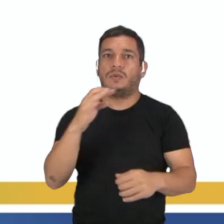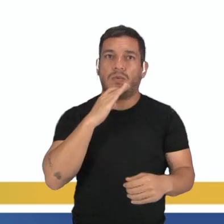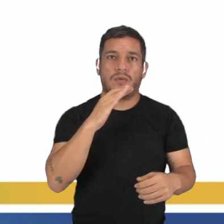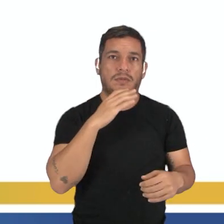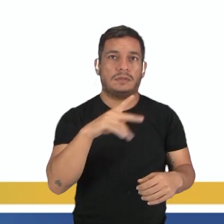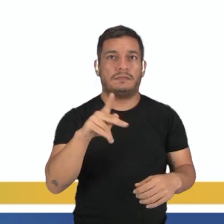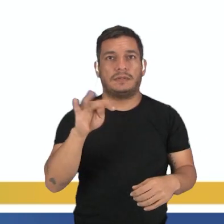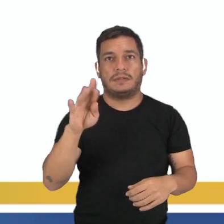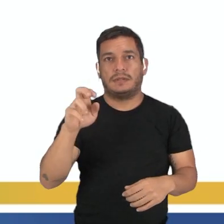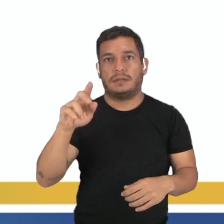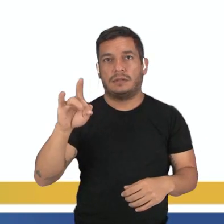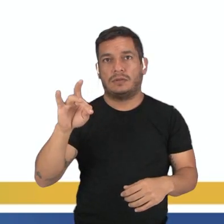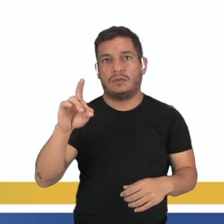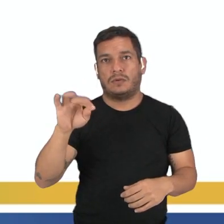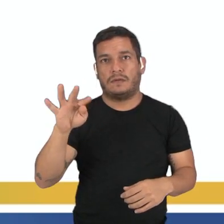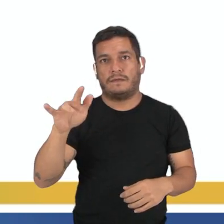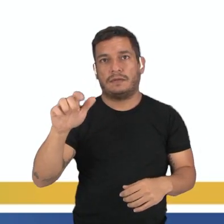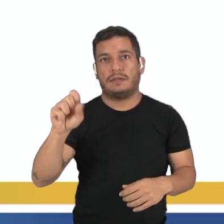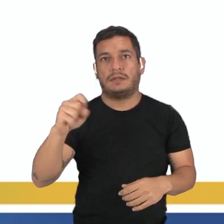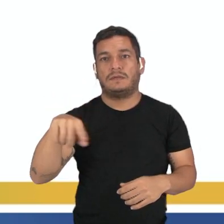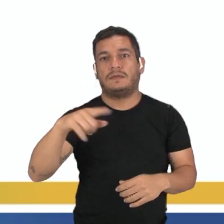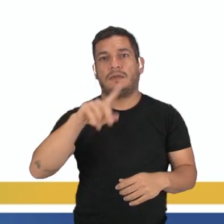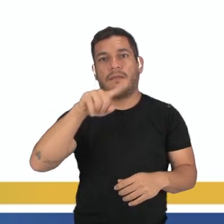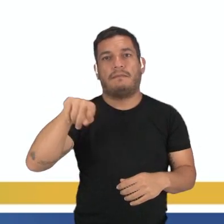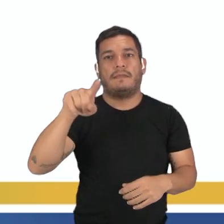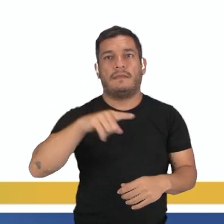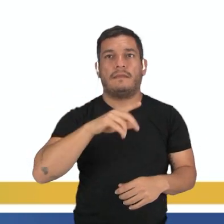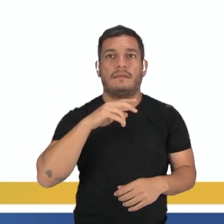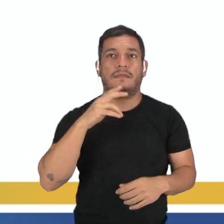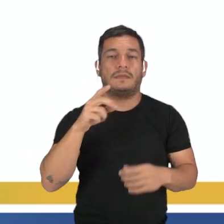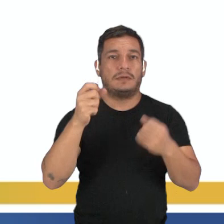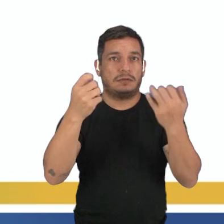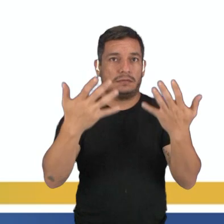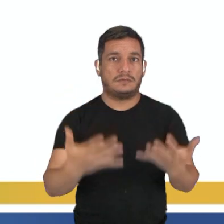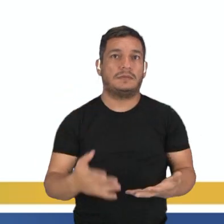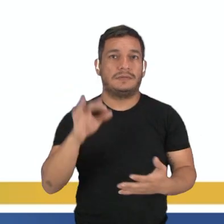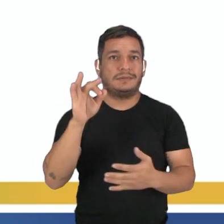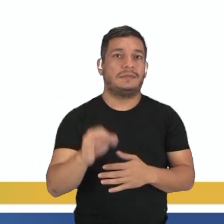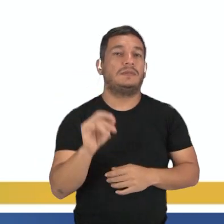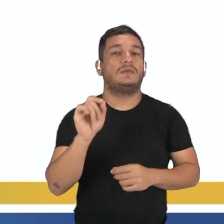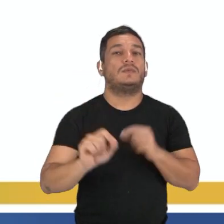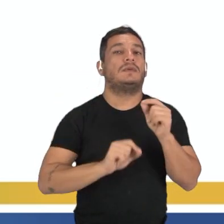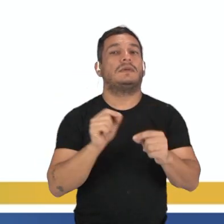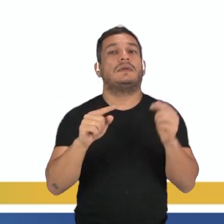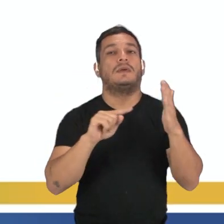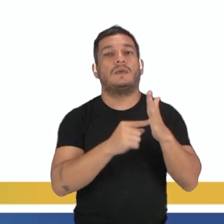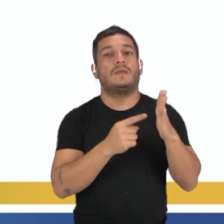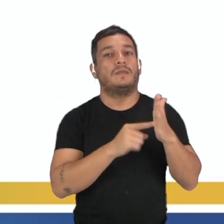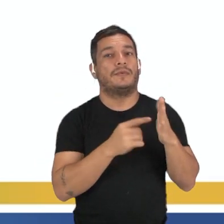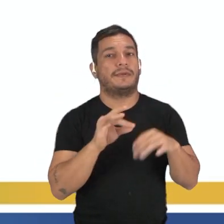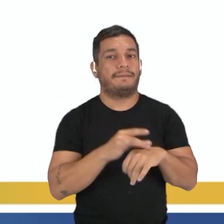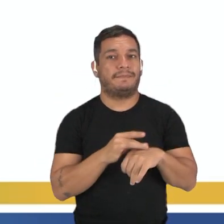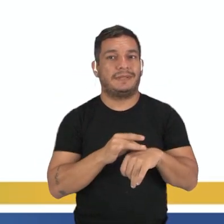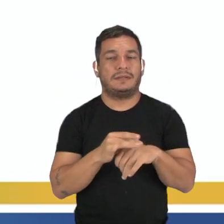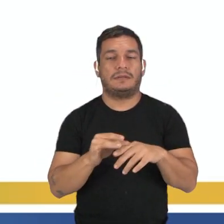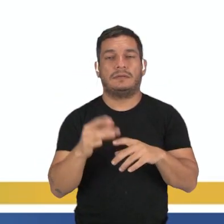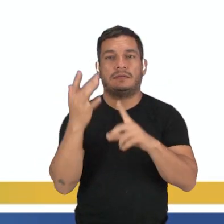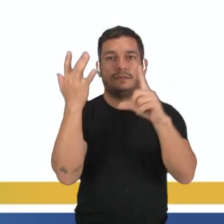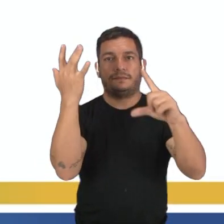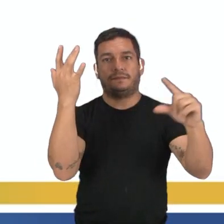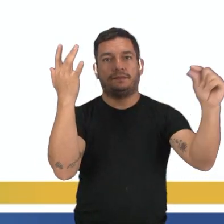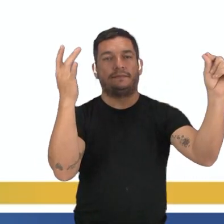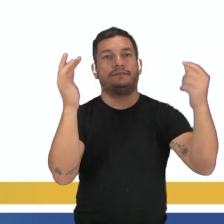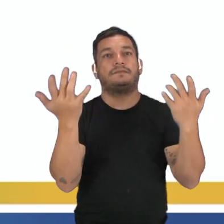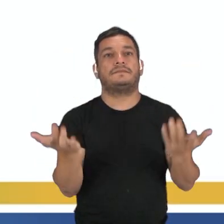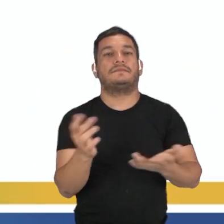sobre pteridófitas, eu quero que agora vocês marquem a alternativa, que explica corretamente o que são esses pontos pretos na folha. E